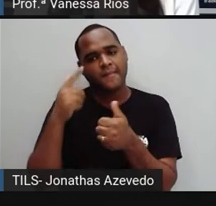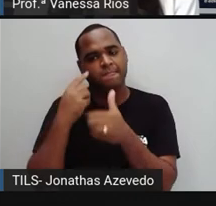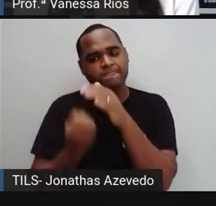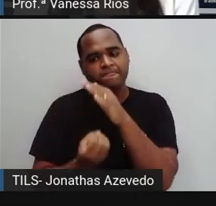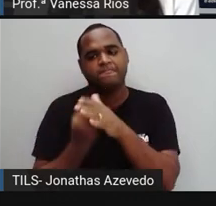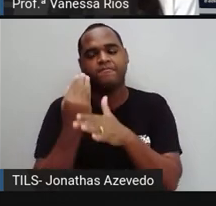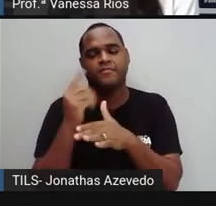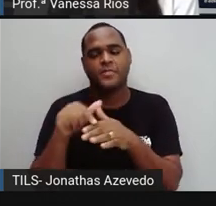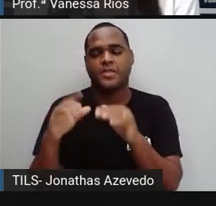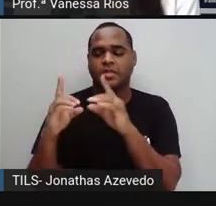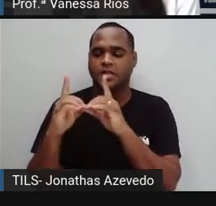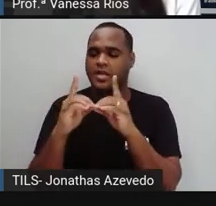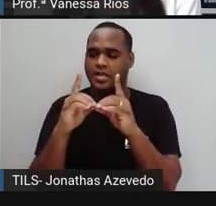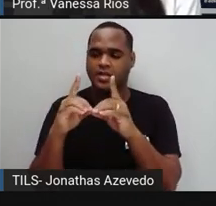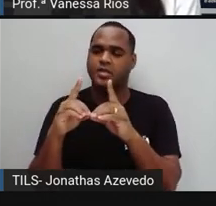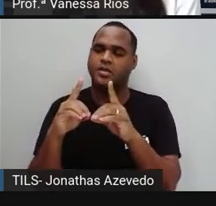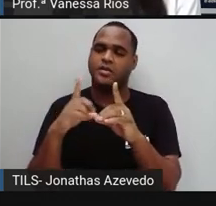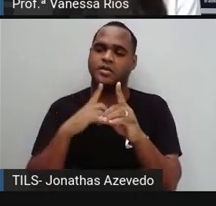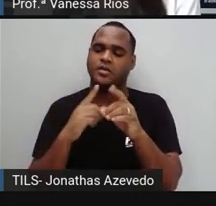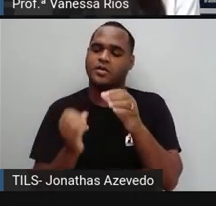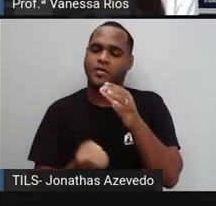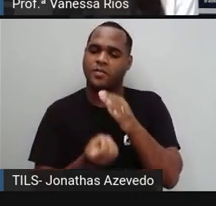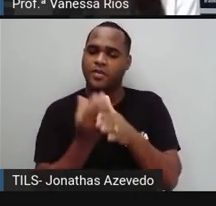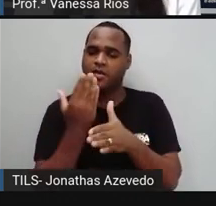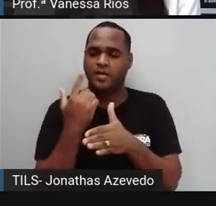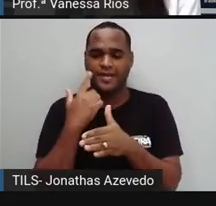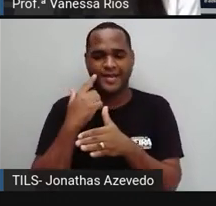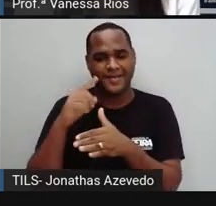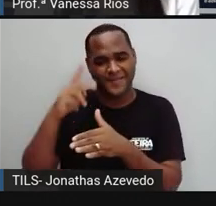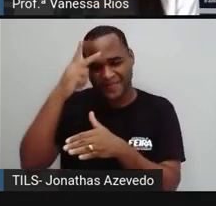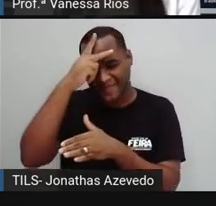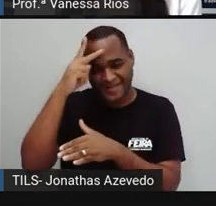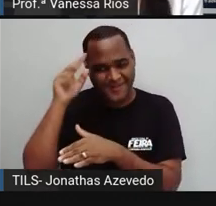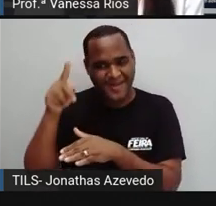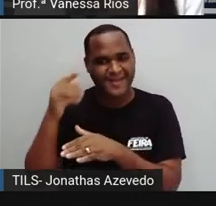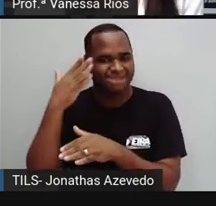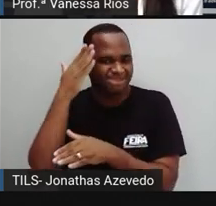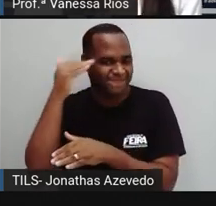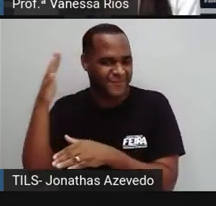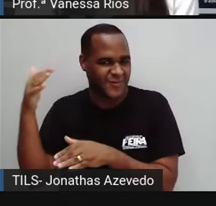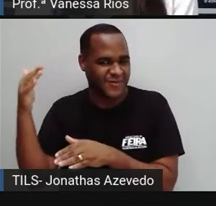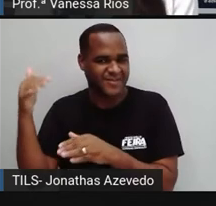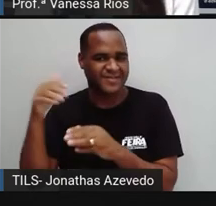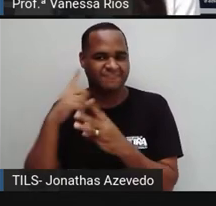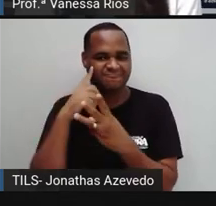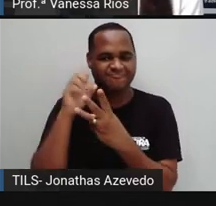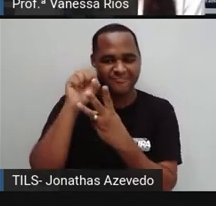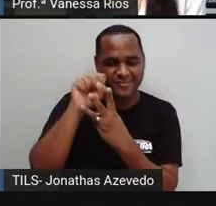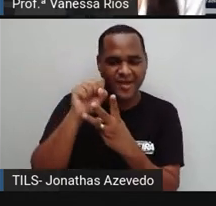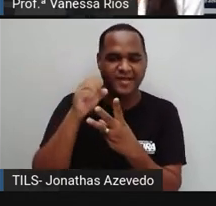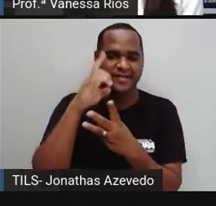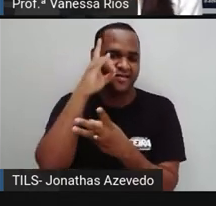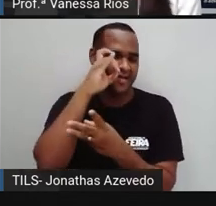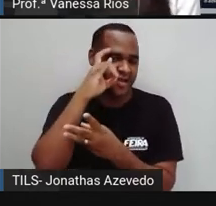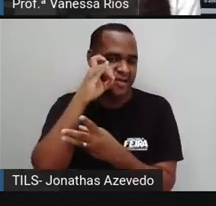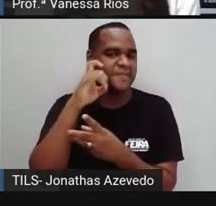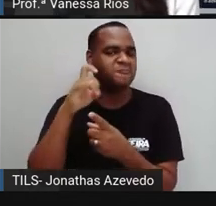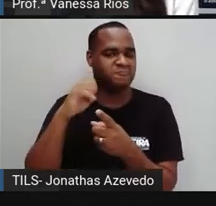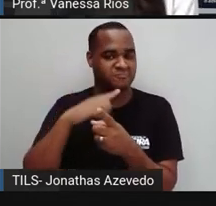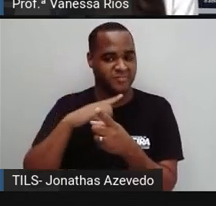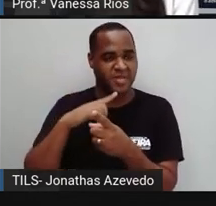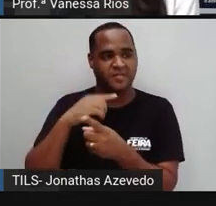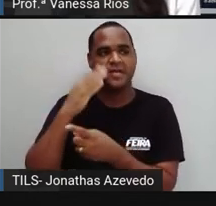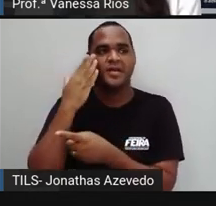conteúdo digital ou chamados digitais influencers conseguem aí atingir crianças, adolescentes,